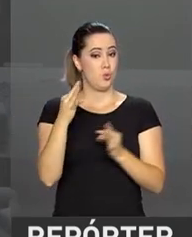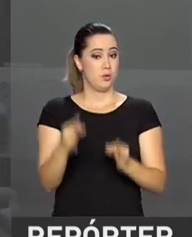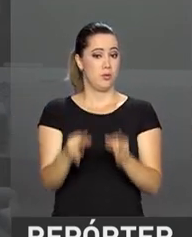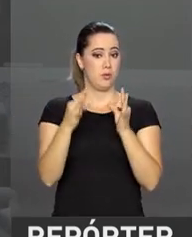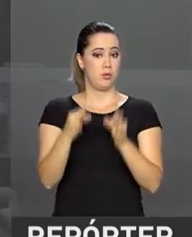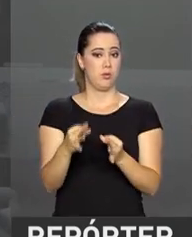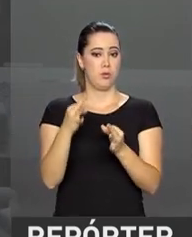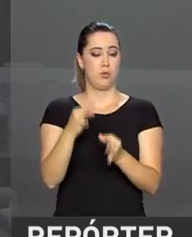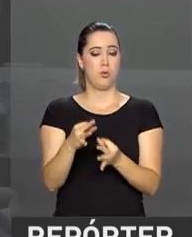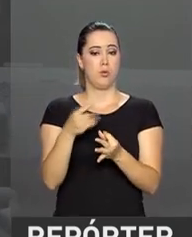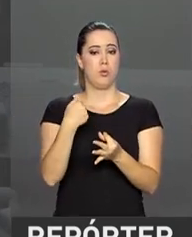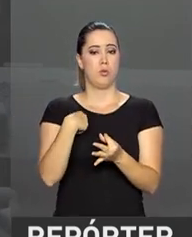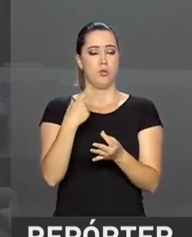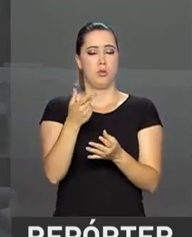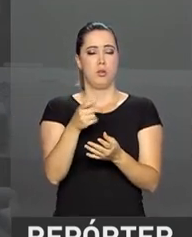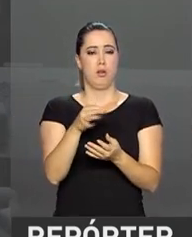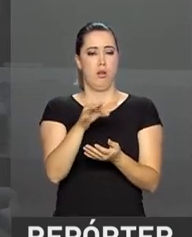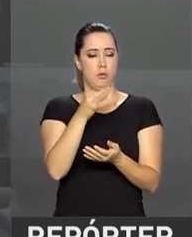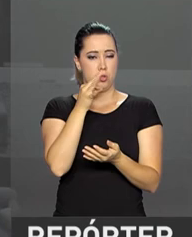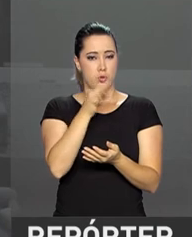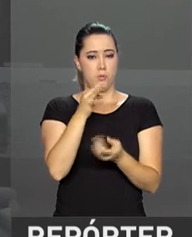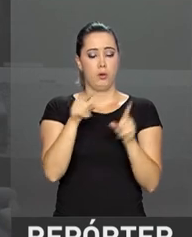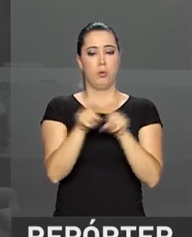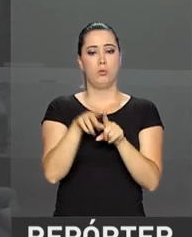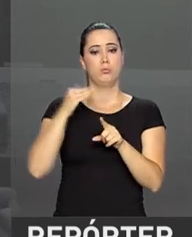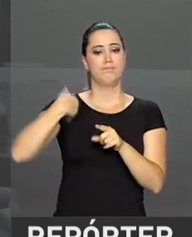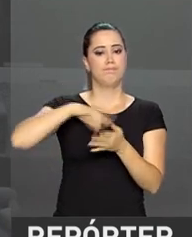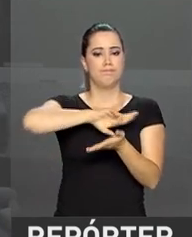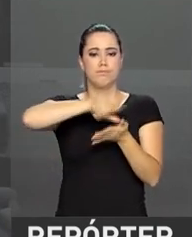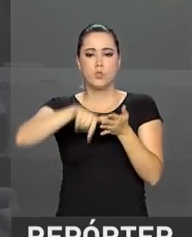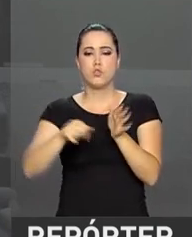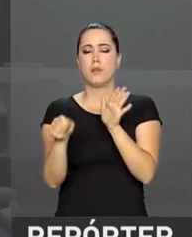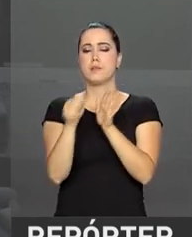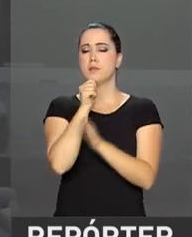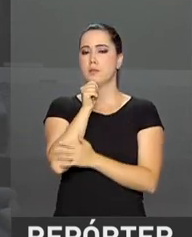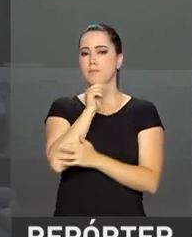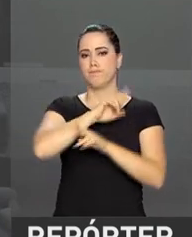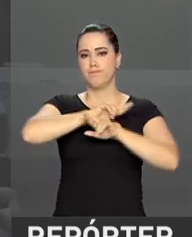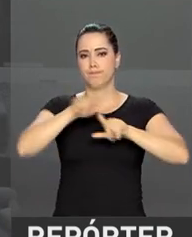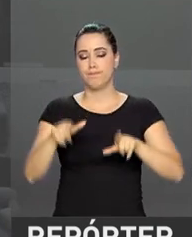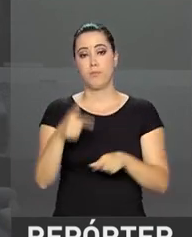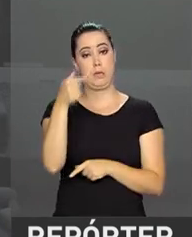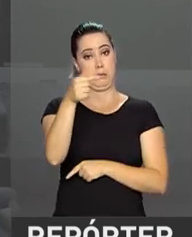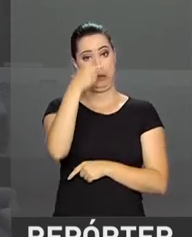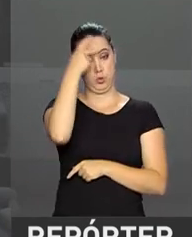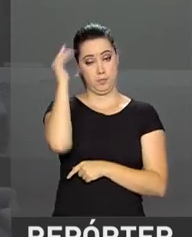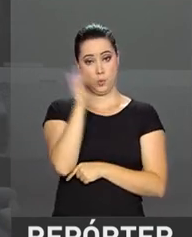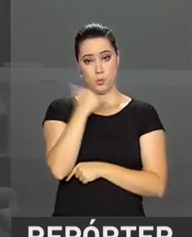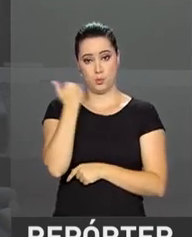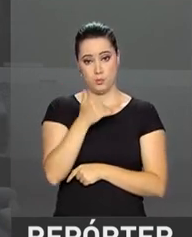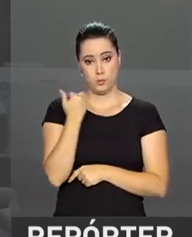quilos de cocaína e 165 pedras de craque. Sete criminosos morreram durante as operações.